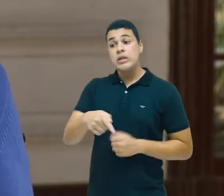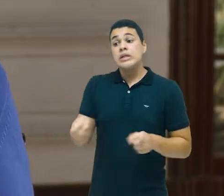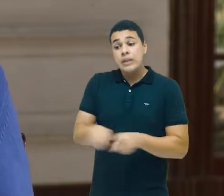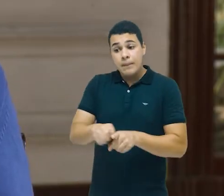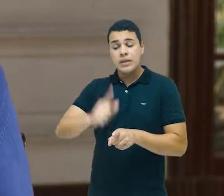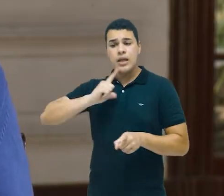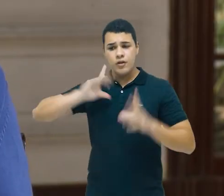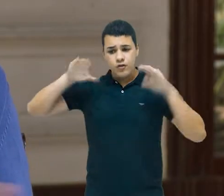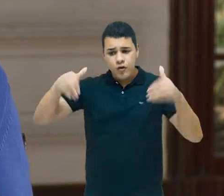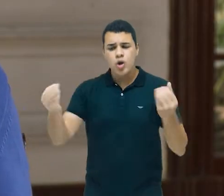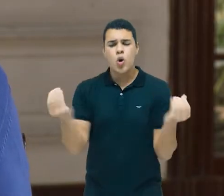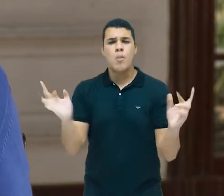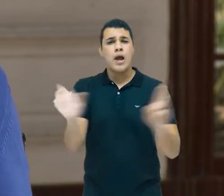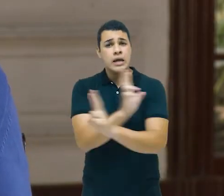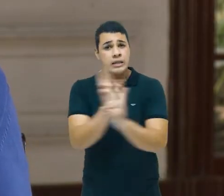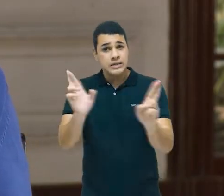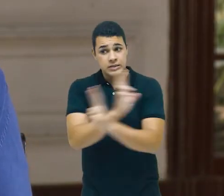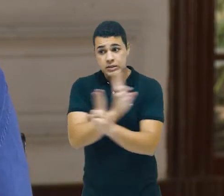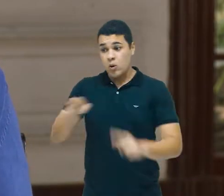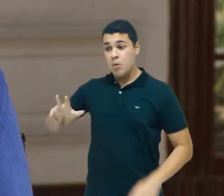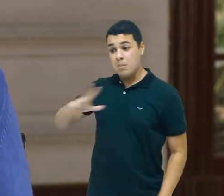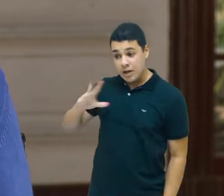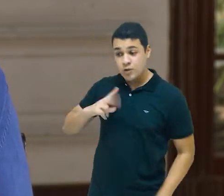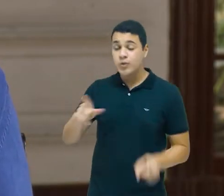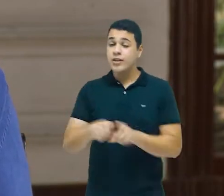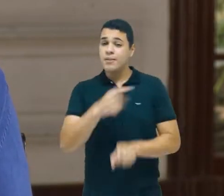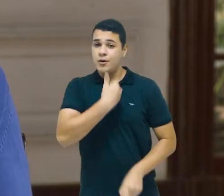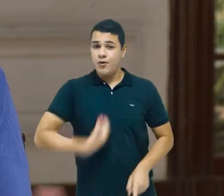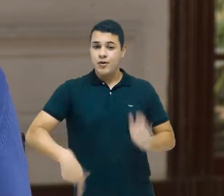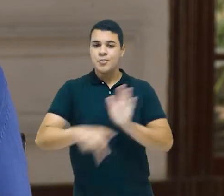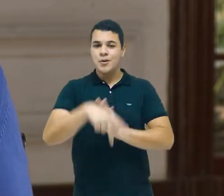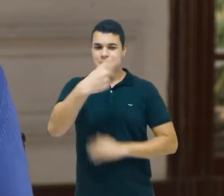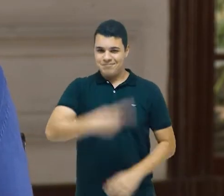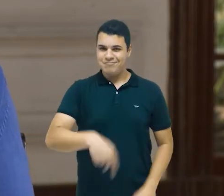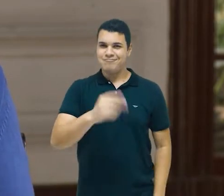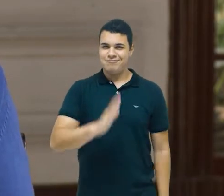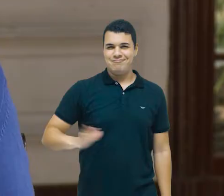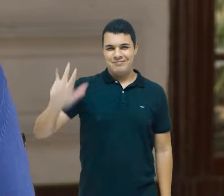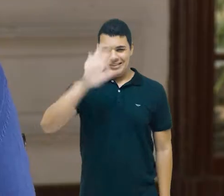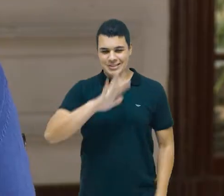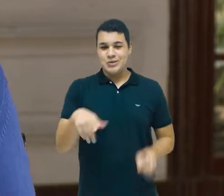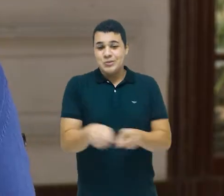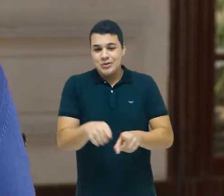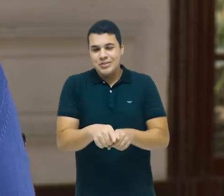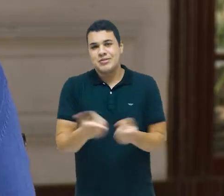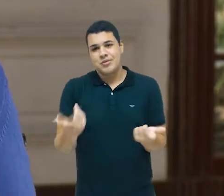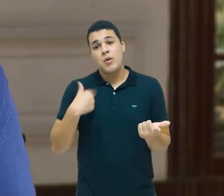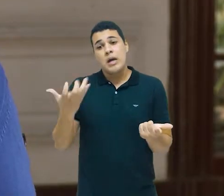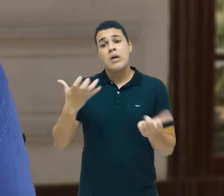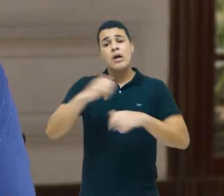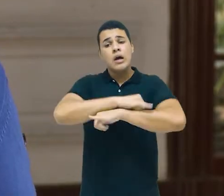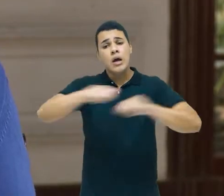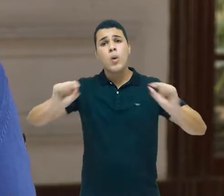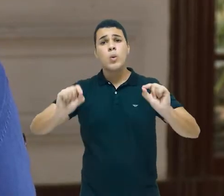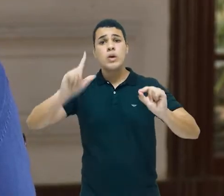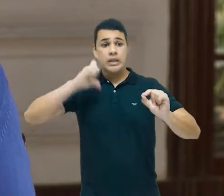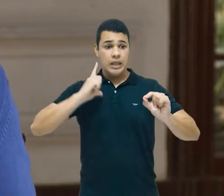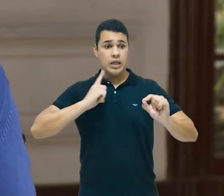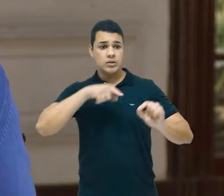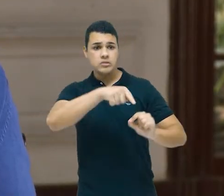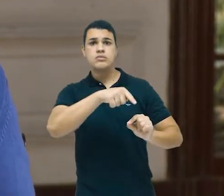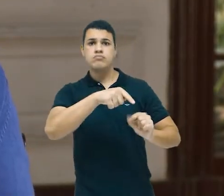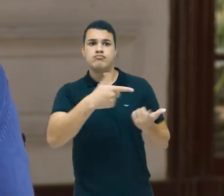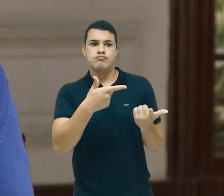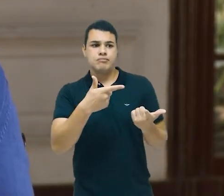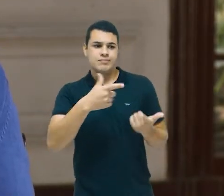sobre as relações entre o público e o privado no sistema de saúde. Então, já adianto que nós temos um sistema de saúde bem complexo.